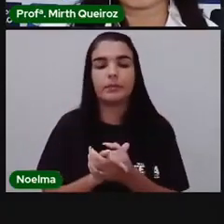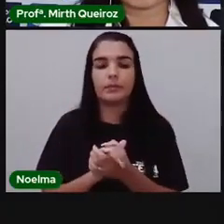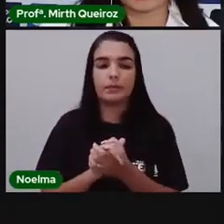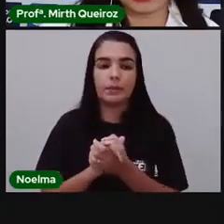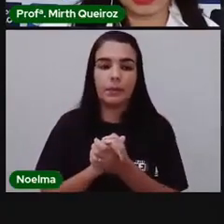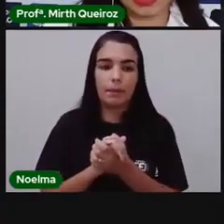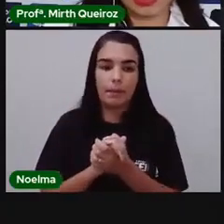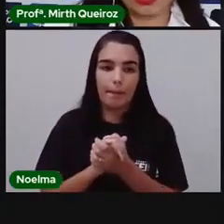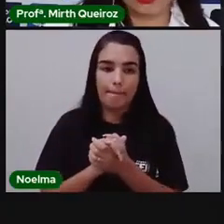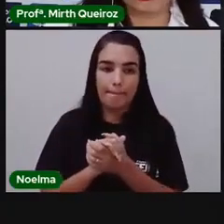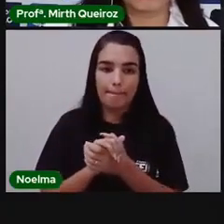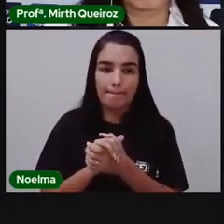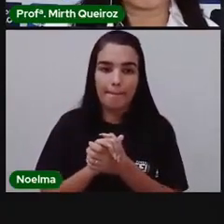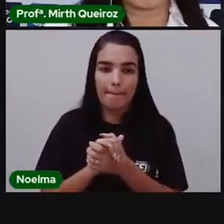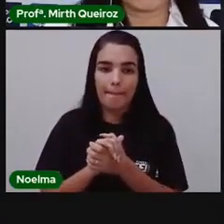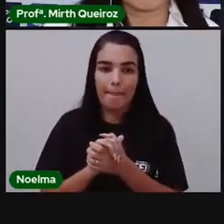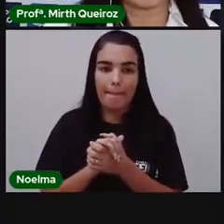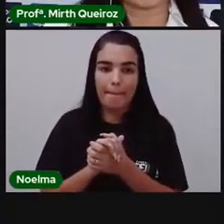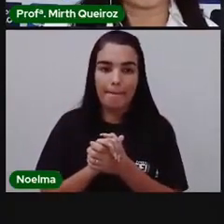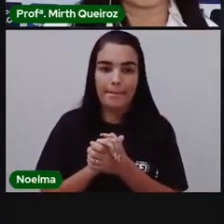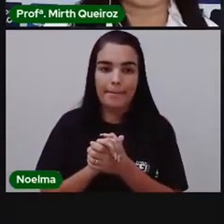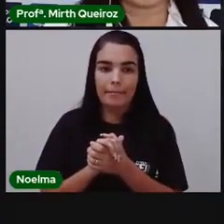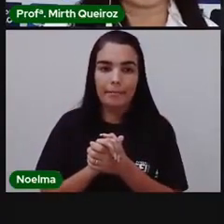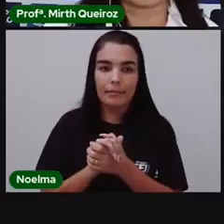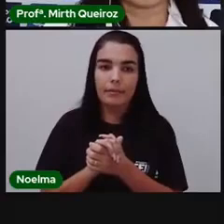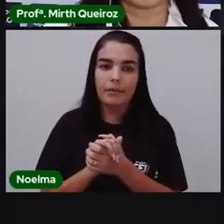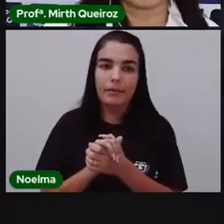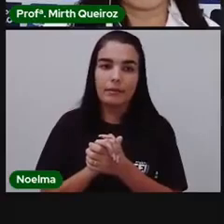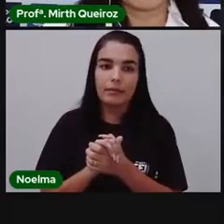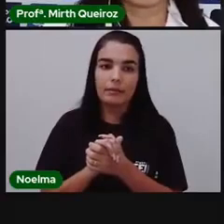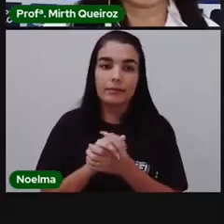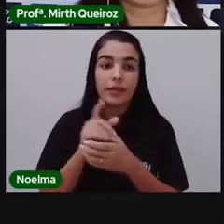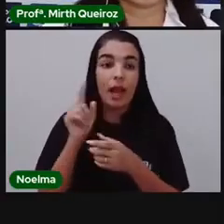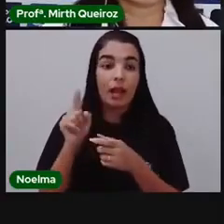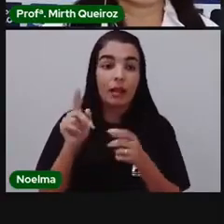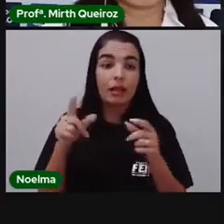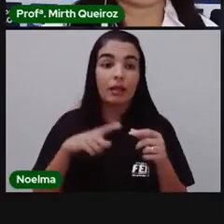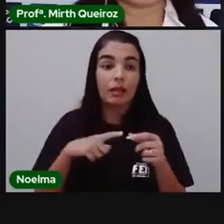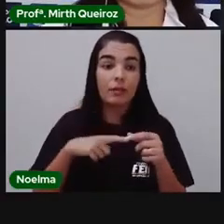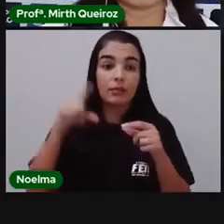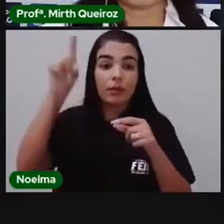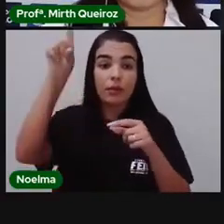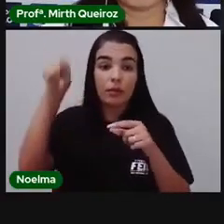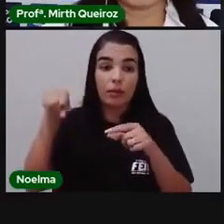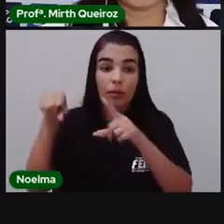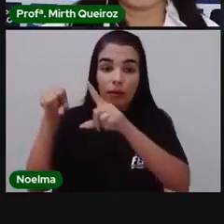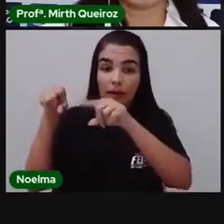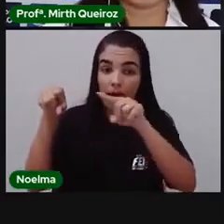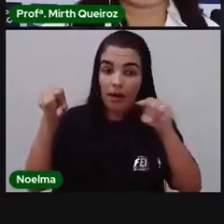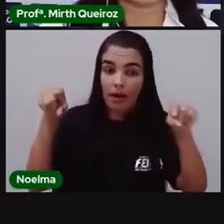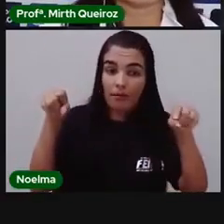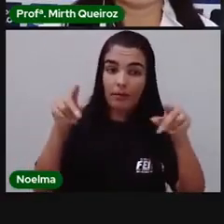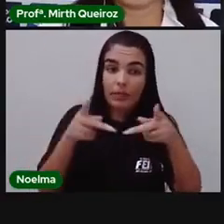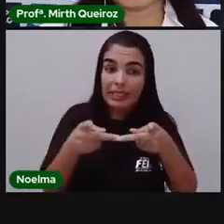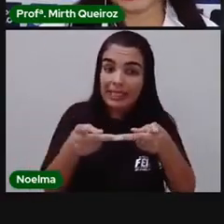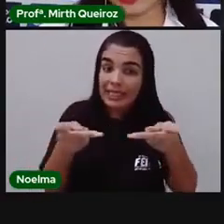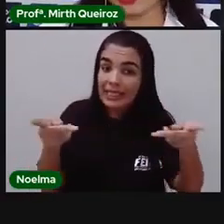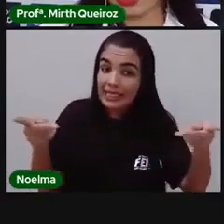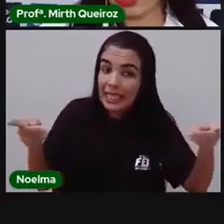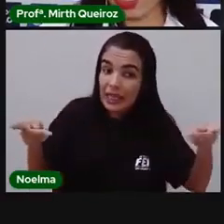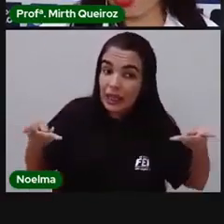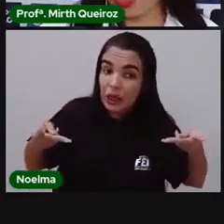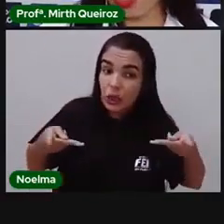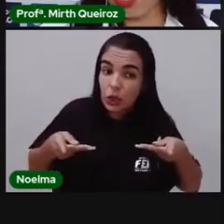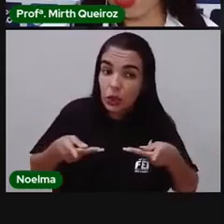seria mais interessante fazer coloridinho, certo? Aqui nós temos o gráfico de setores. O gráfico de setores